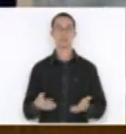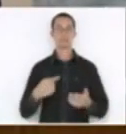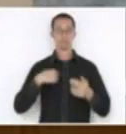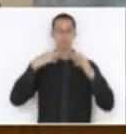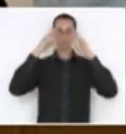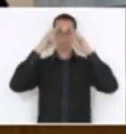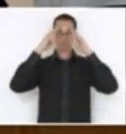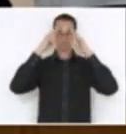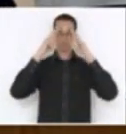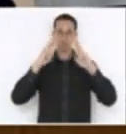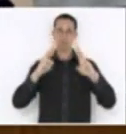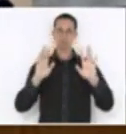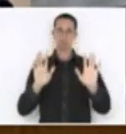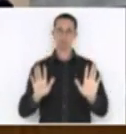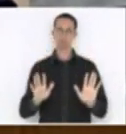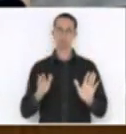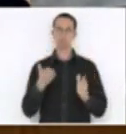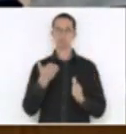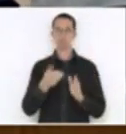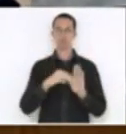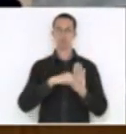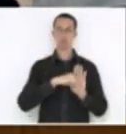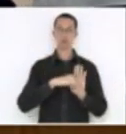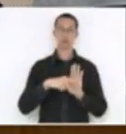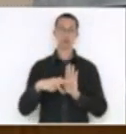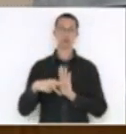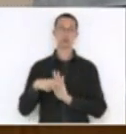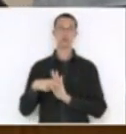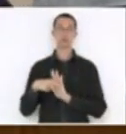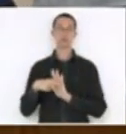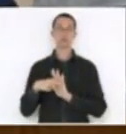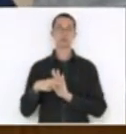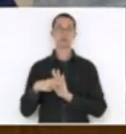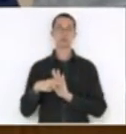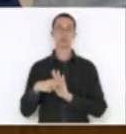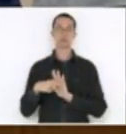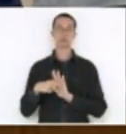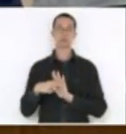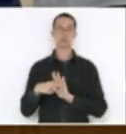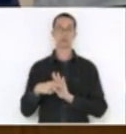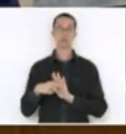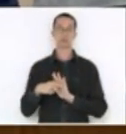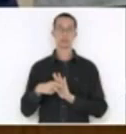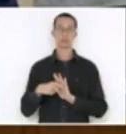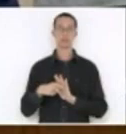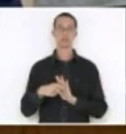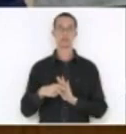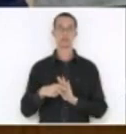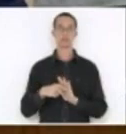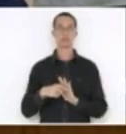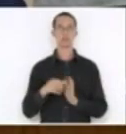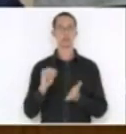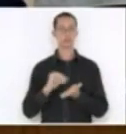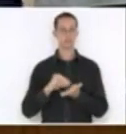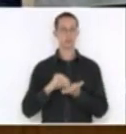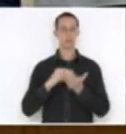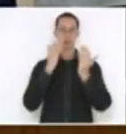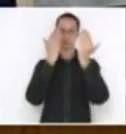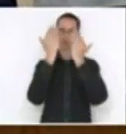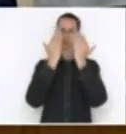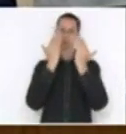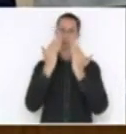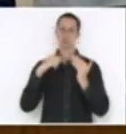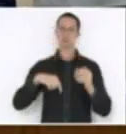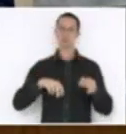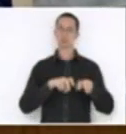esta medida provisória ainda merece pelo menos uma avaliação da mesa, pelo